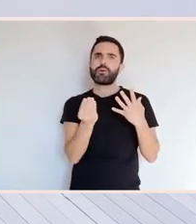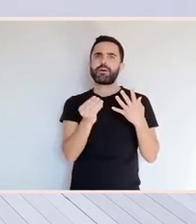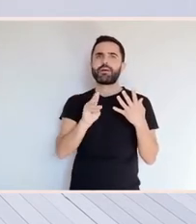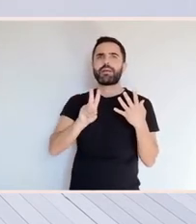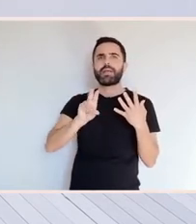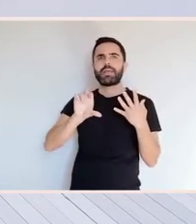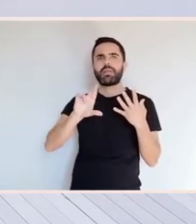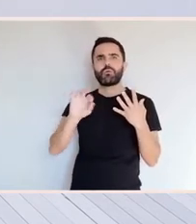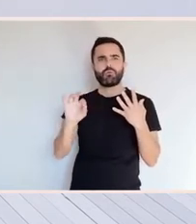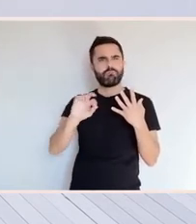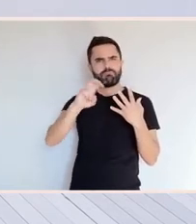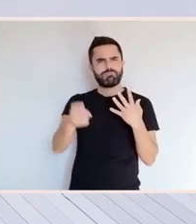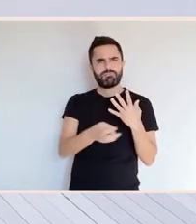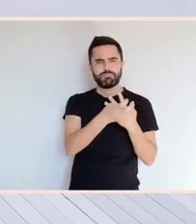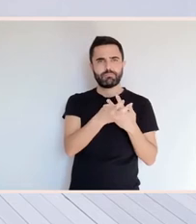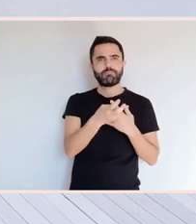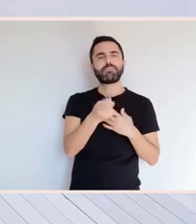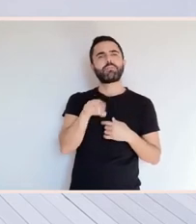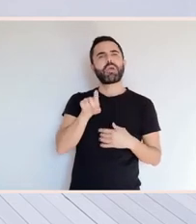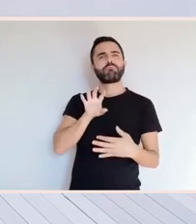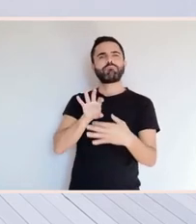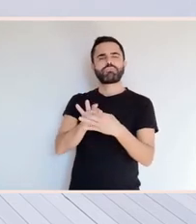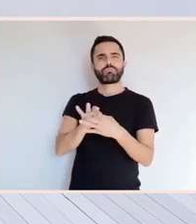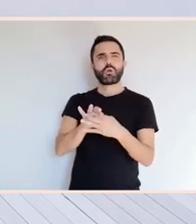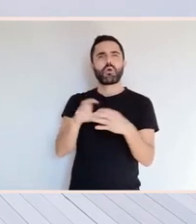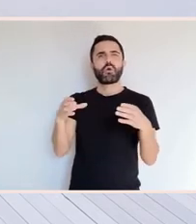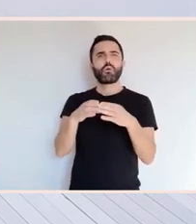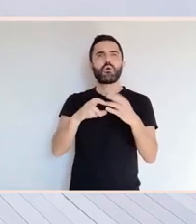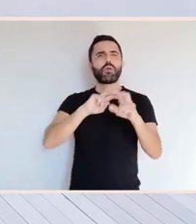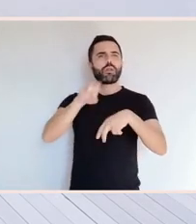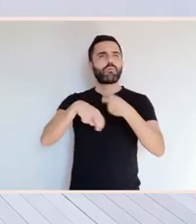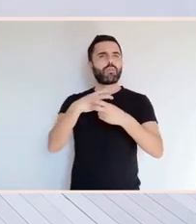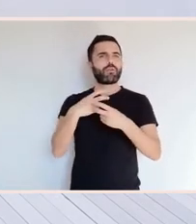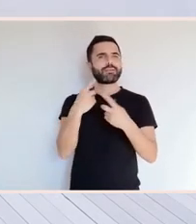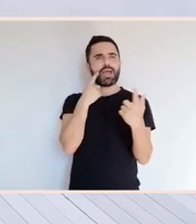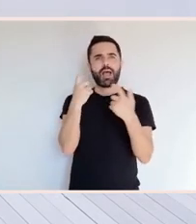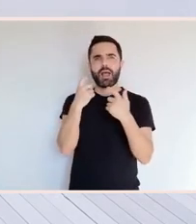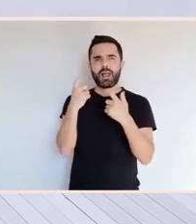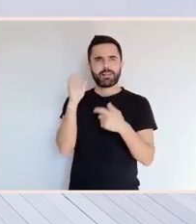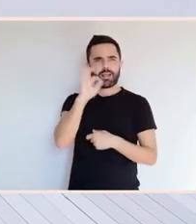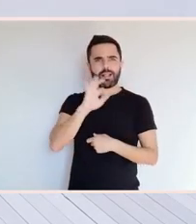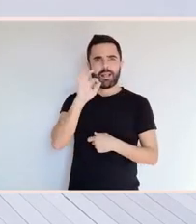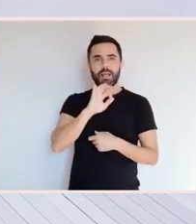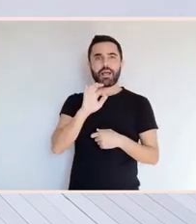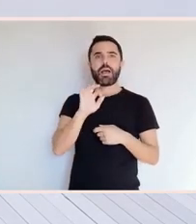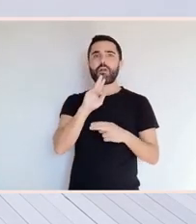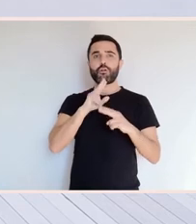E xa neste momento vinculouse o grupo de renovadores da arte galega coñecidos como Os Lobos.